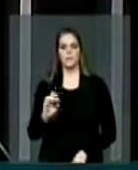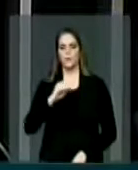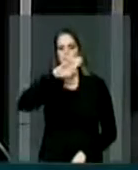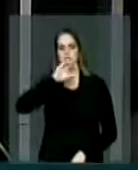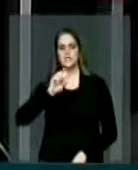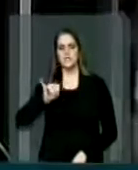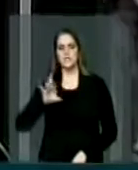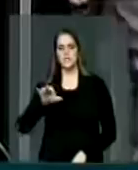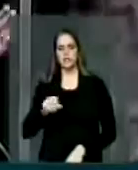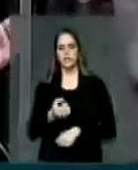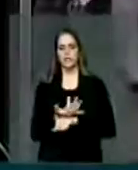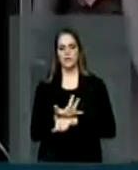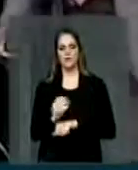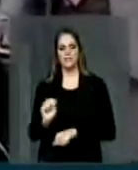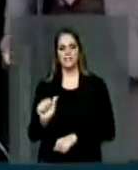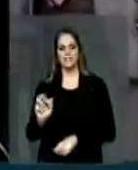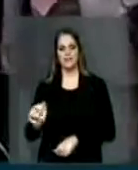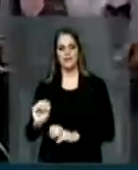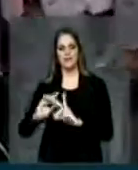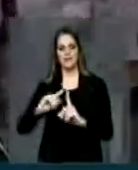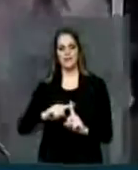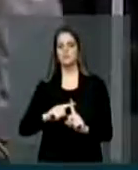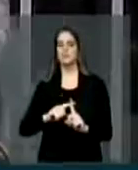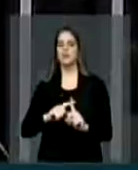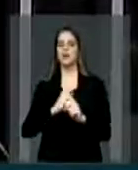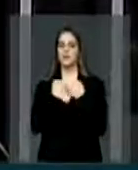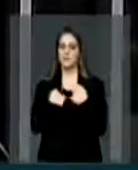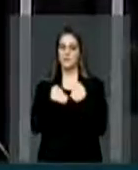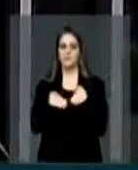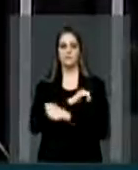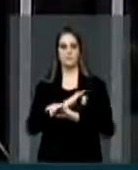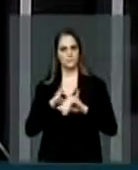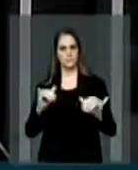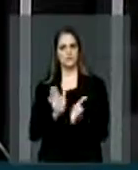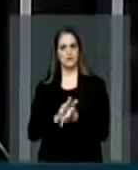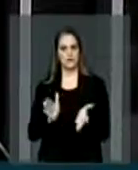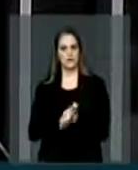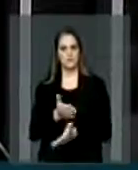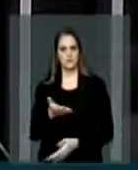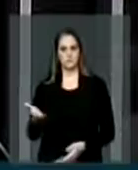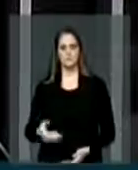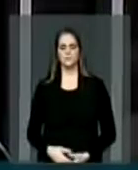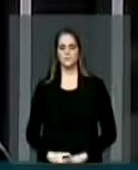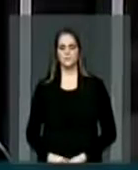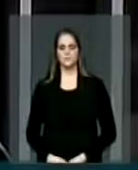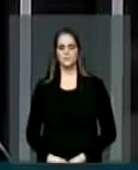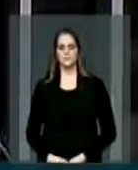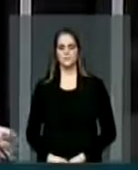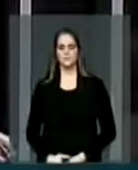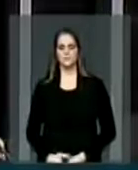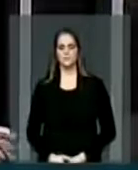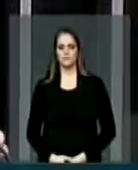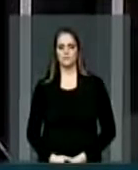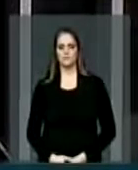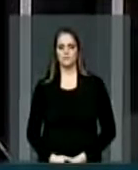Igreja Sara, nossa terra, que também pede que lhe traga um abraço e um parabéns a todos os irmãos batistas de todo o país. Eu,